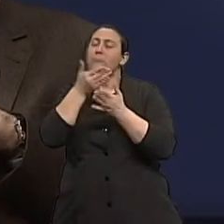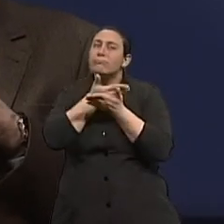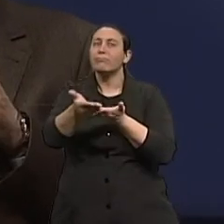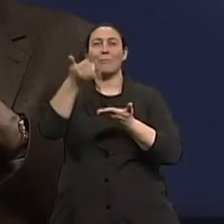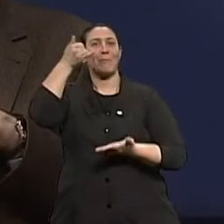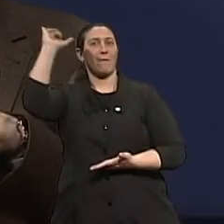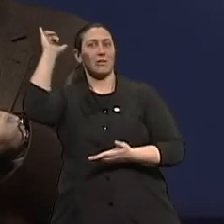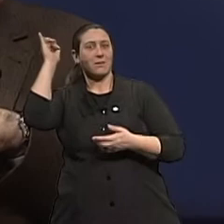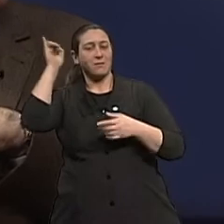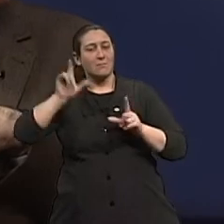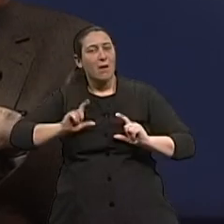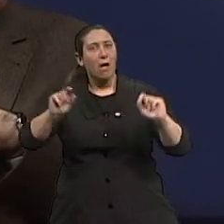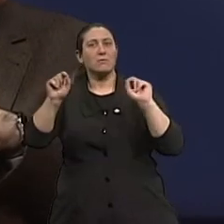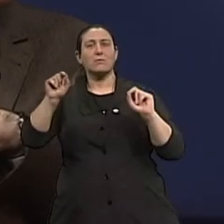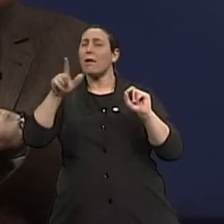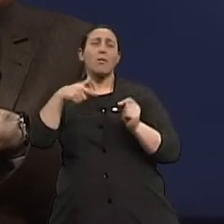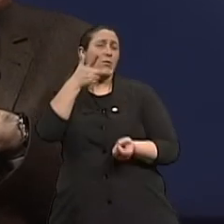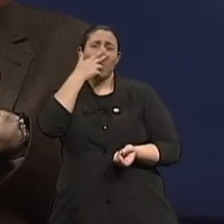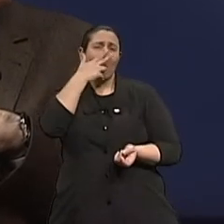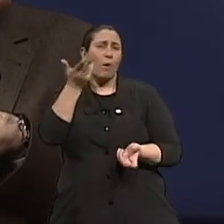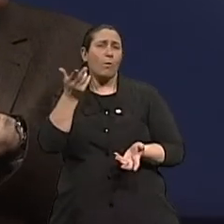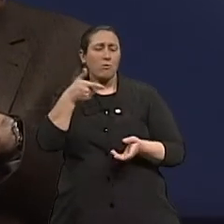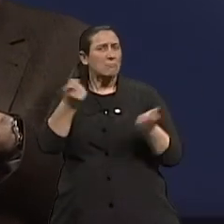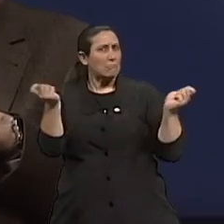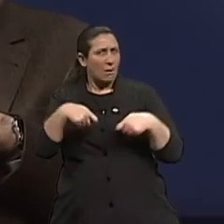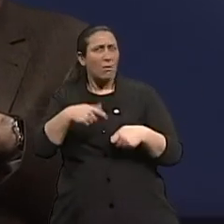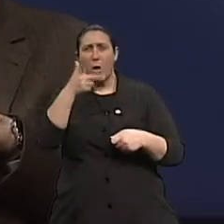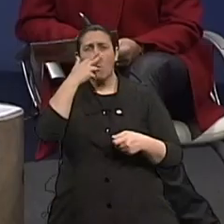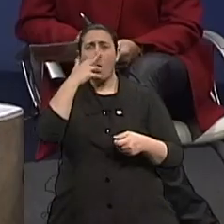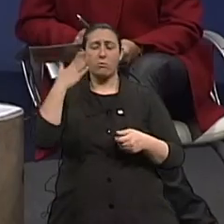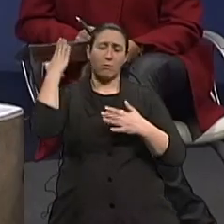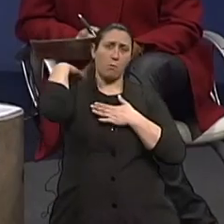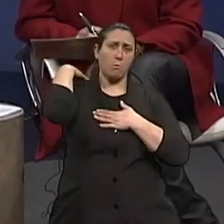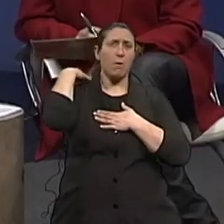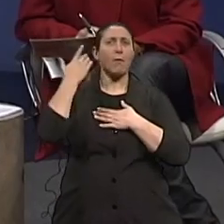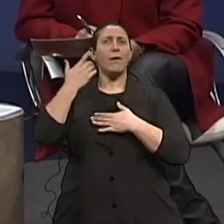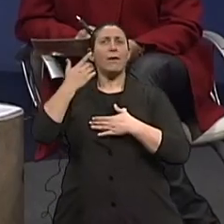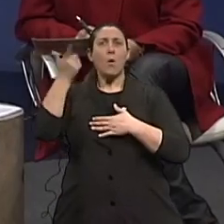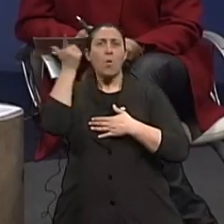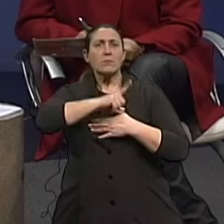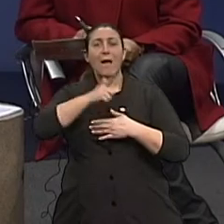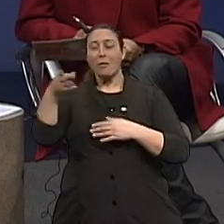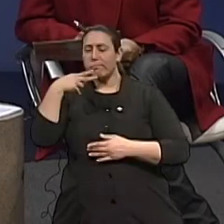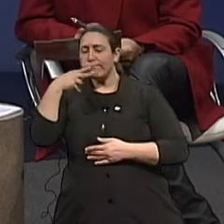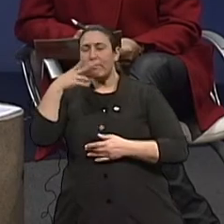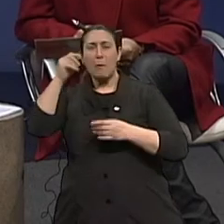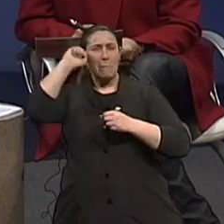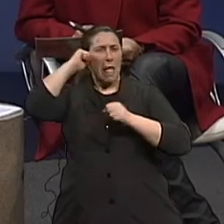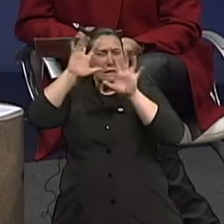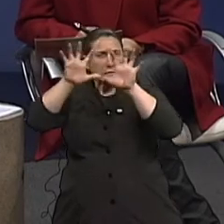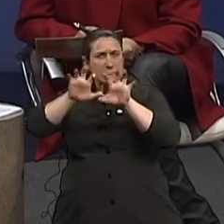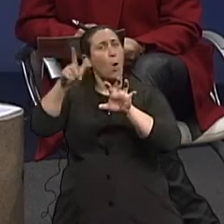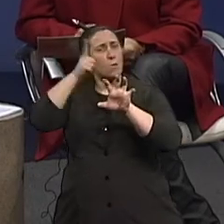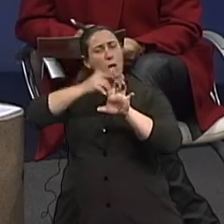Isto é tão eficiente como tirar o cigarro, né, do câncer de pulmão. não beber tanto. É mais eficiente do que o diagnóstico